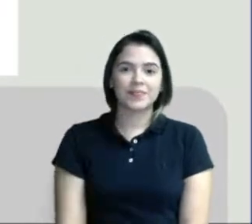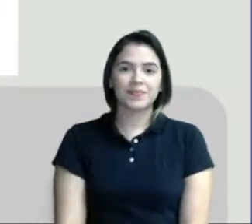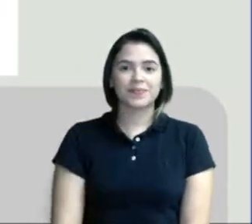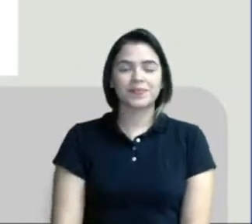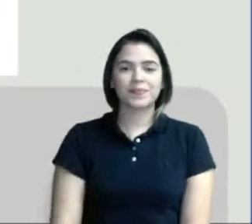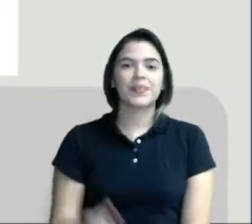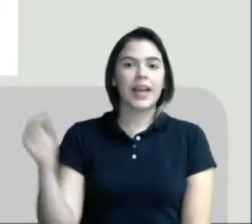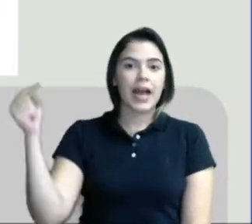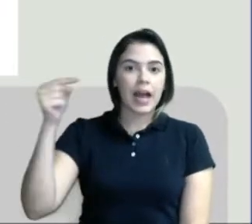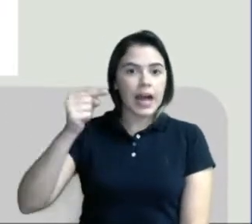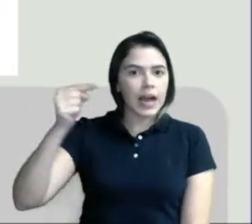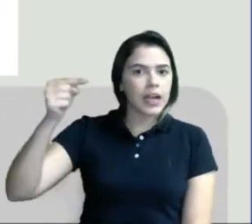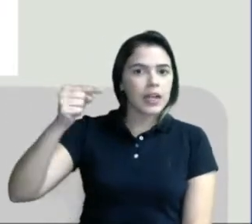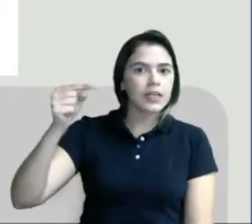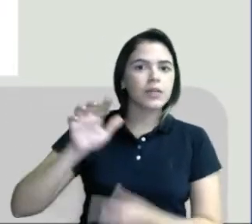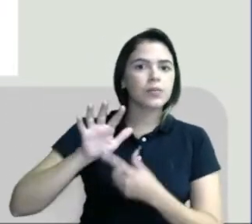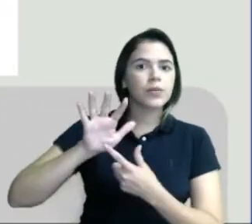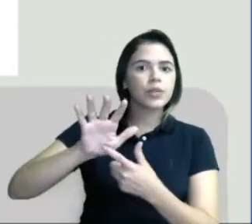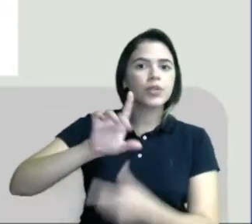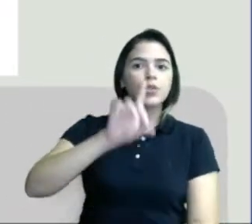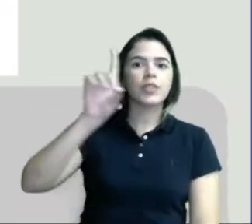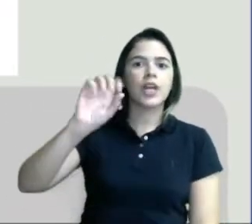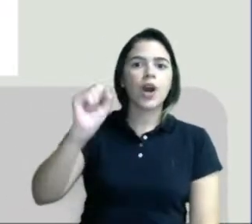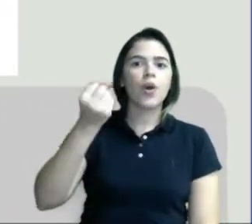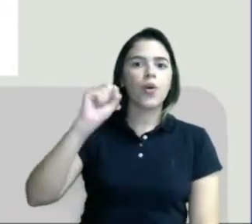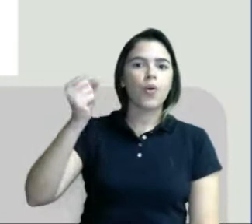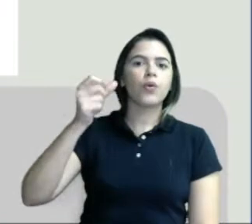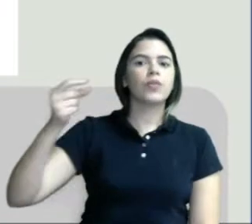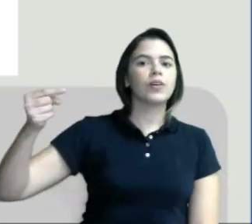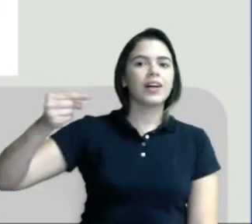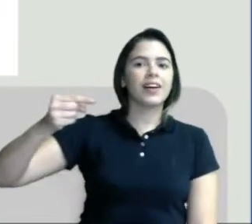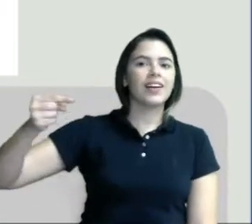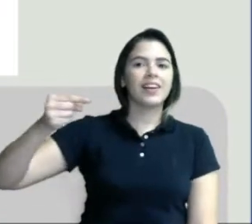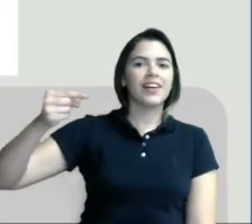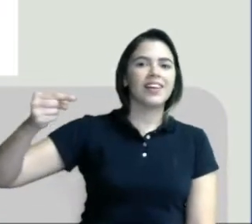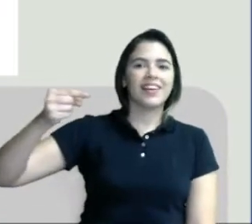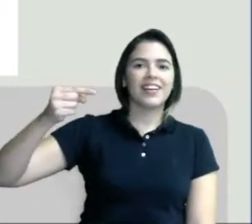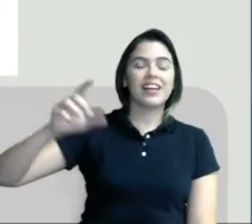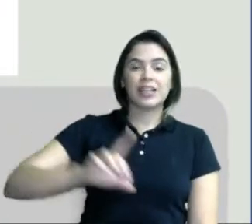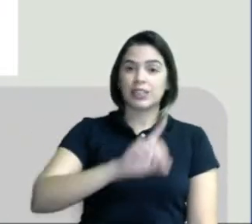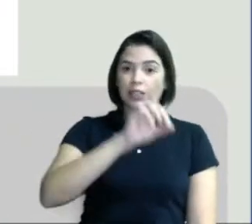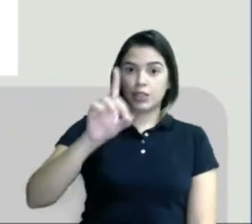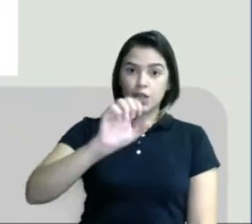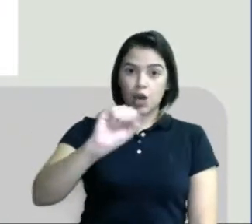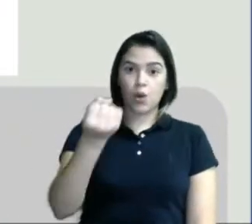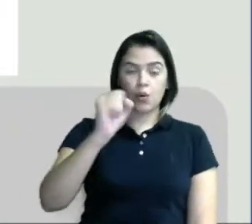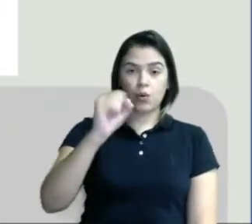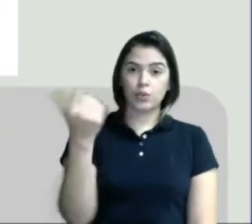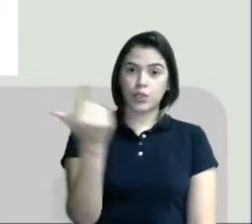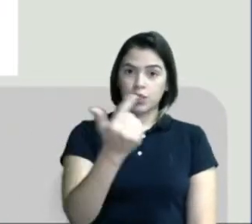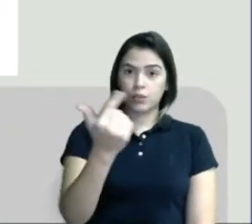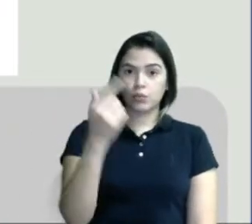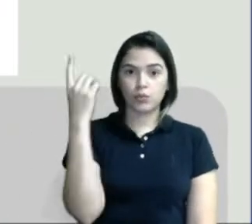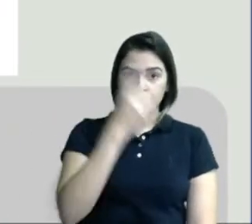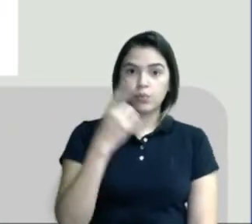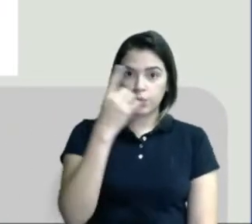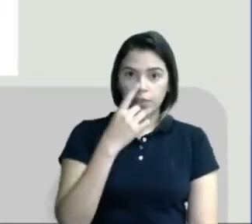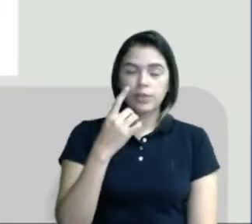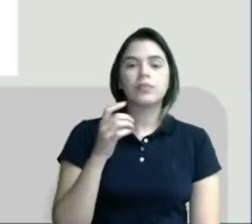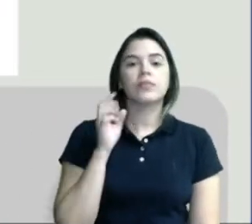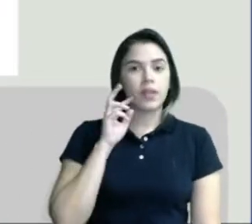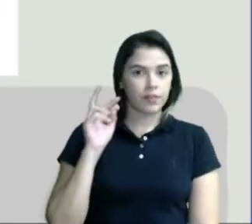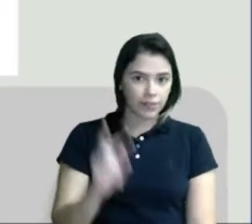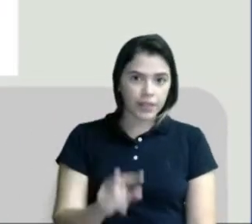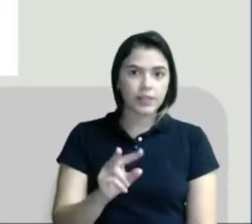Aqui está marcando o dia 8. Olha a setinha marcando o dia 8, segundo domingo. Está vendo?